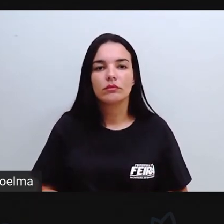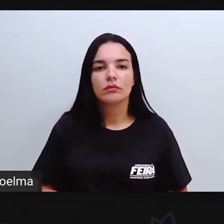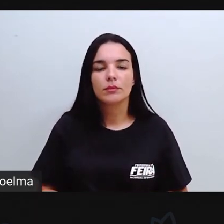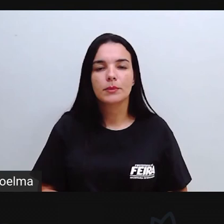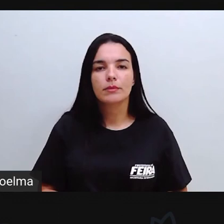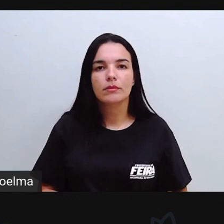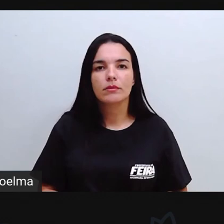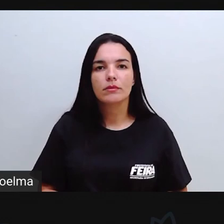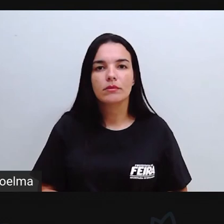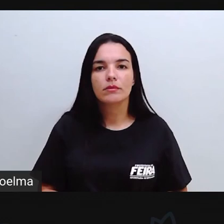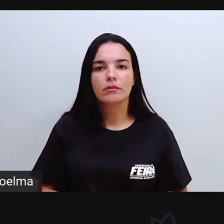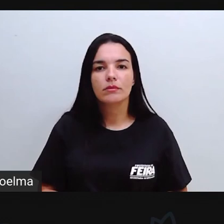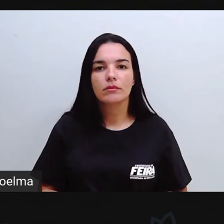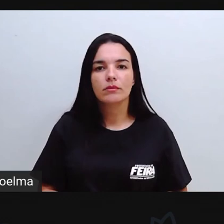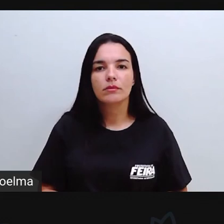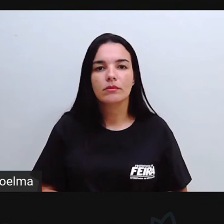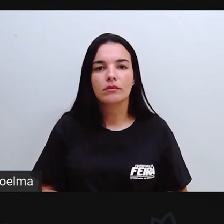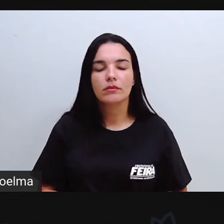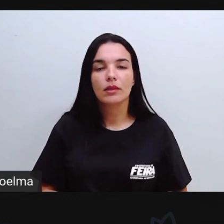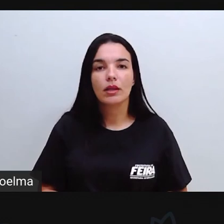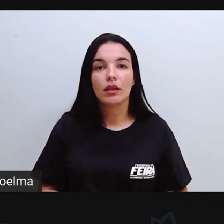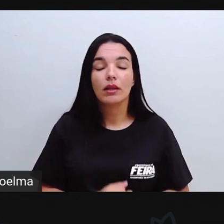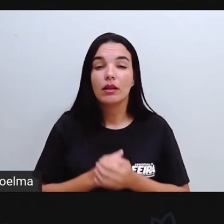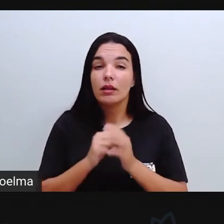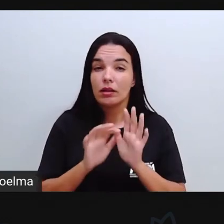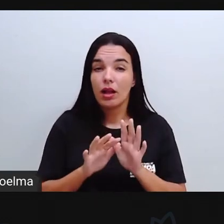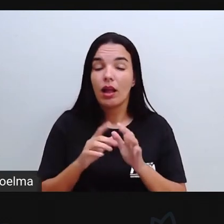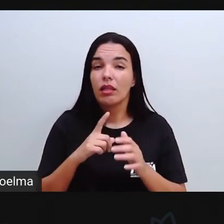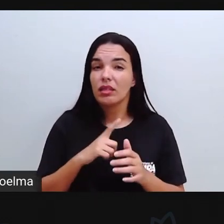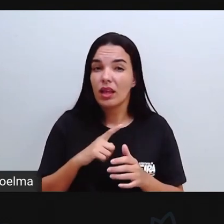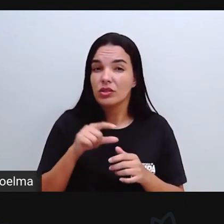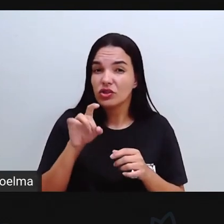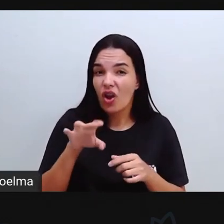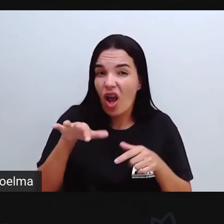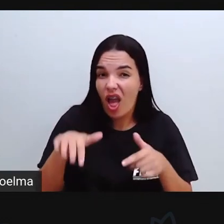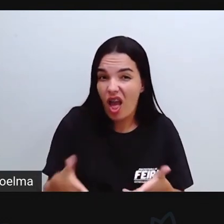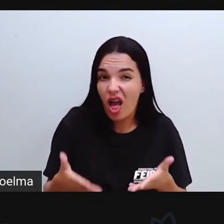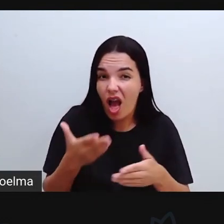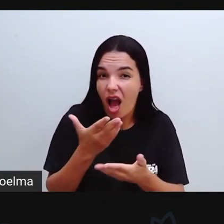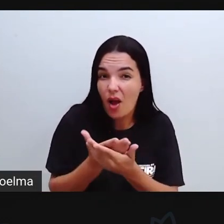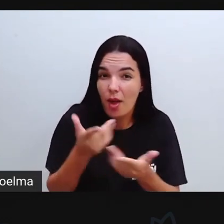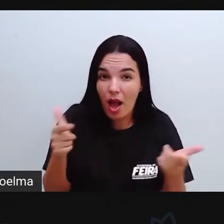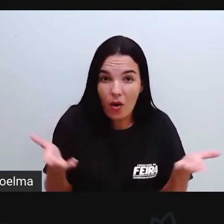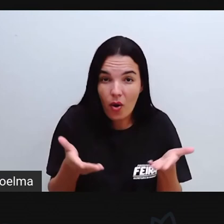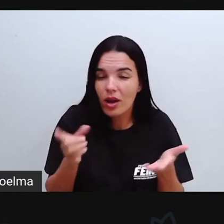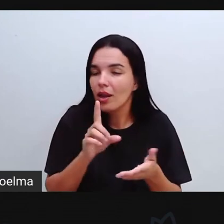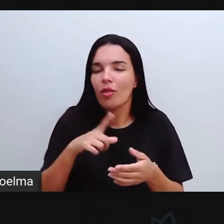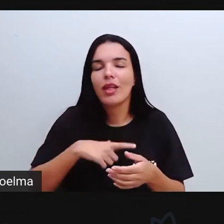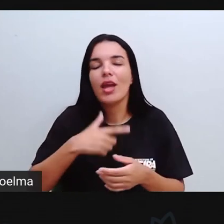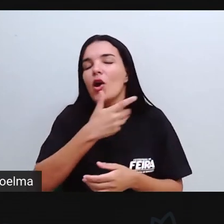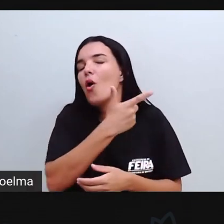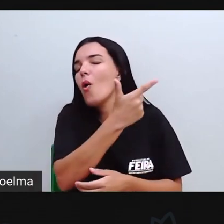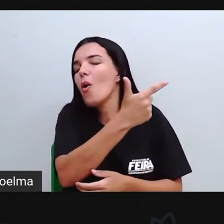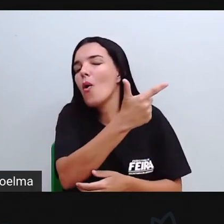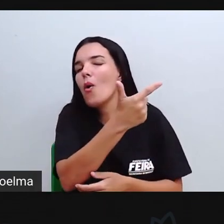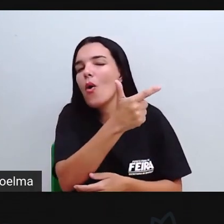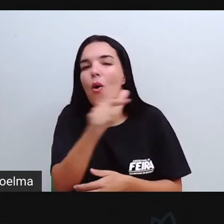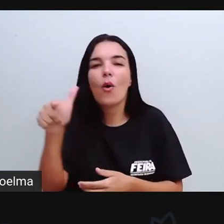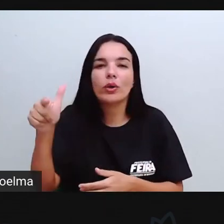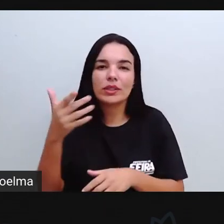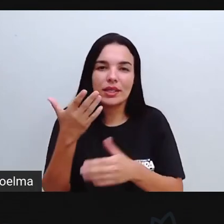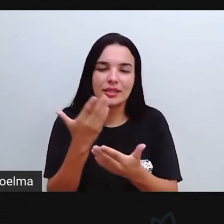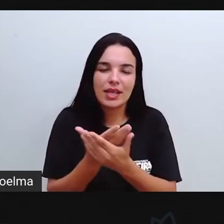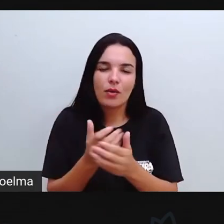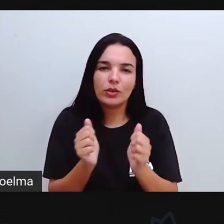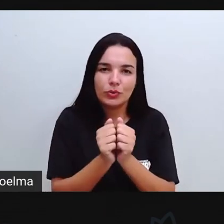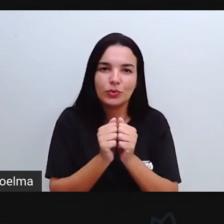ano letivo 2021. Não somente esse vídeo, mas também os outros vídeos, né? Das outras aulas estão todos lá.